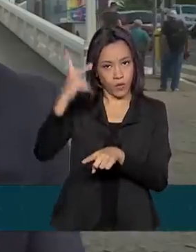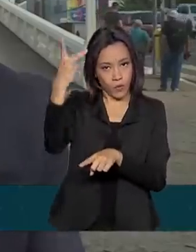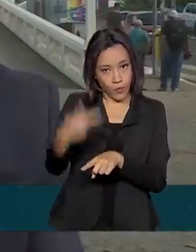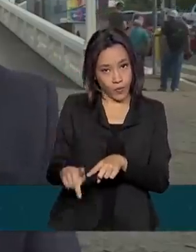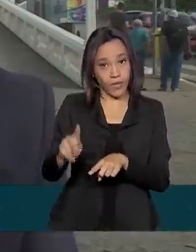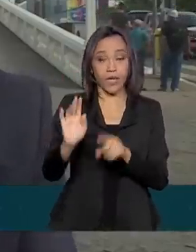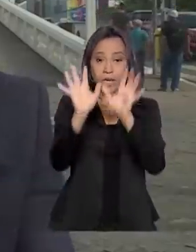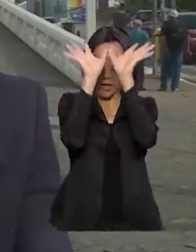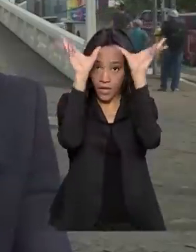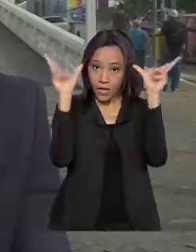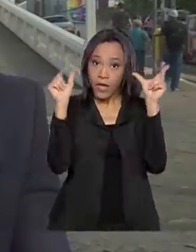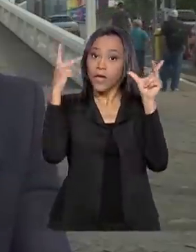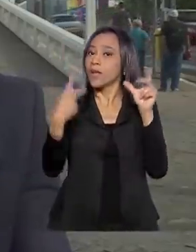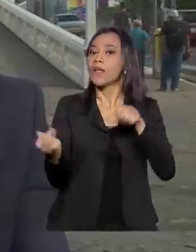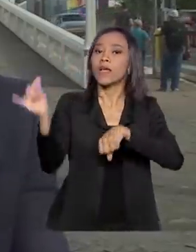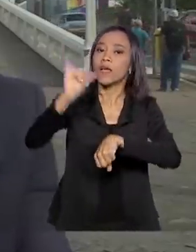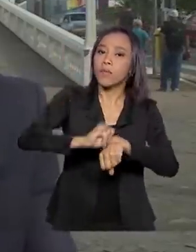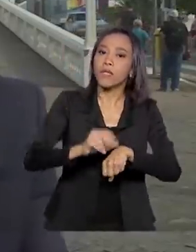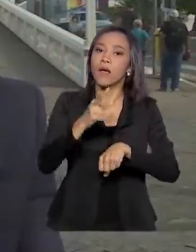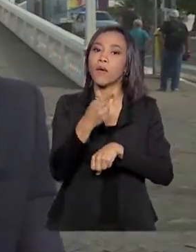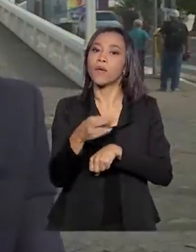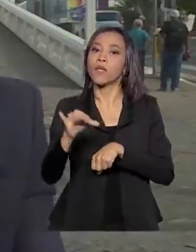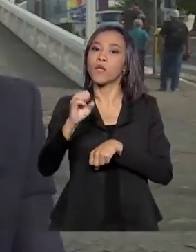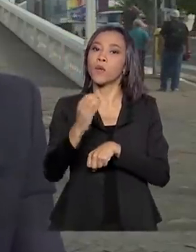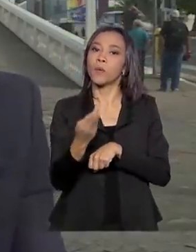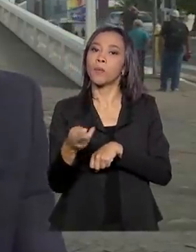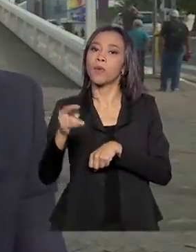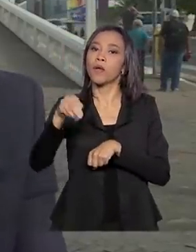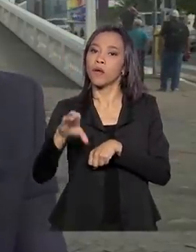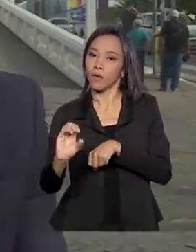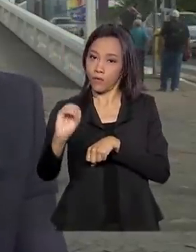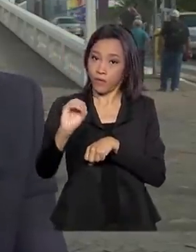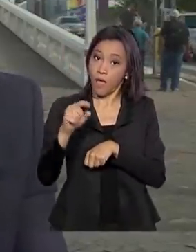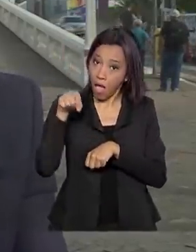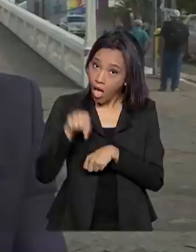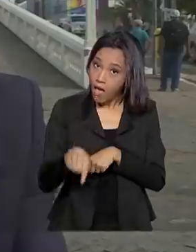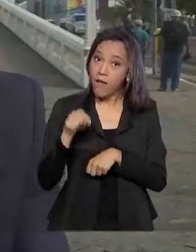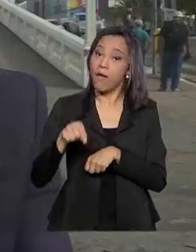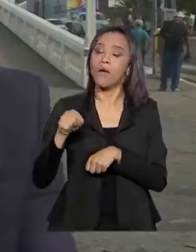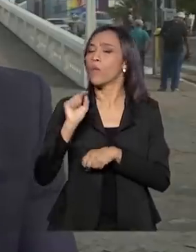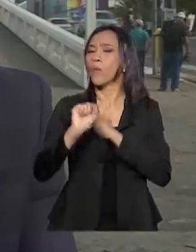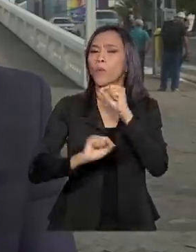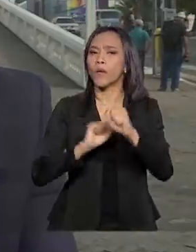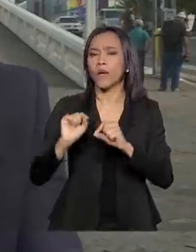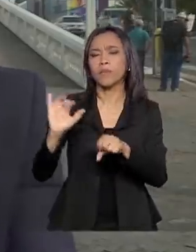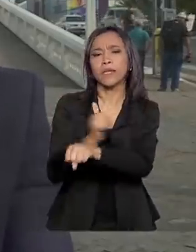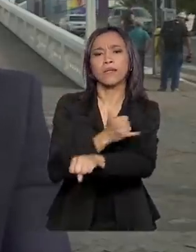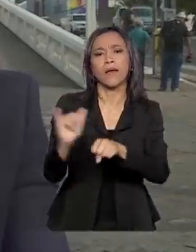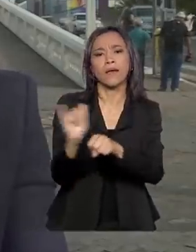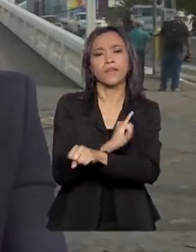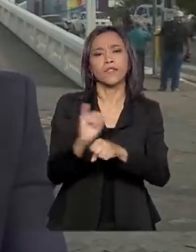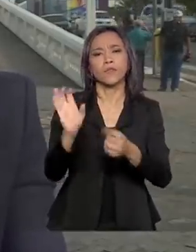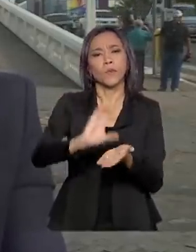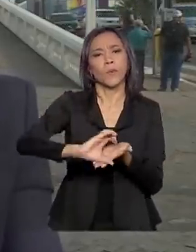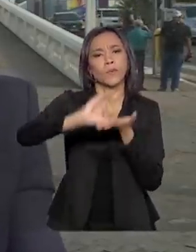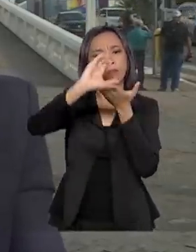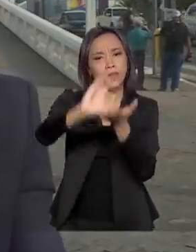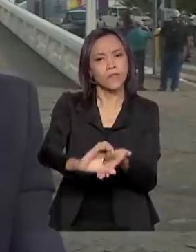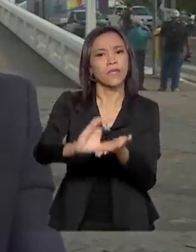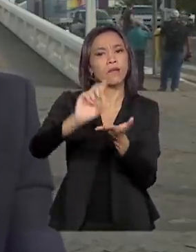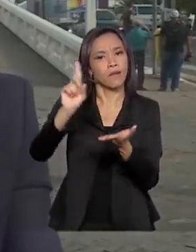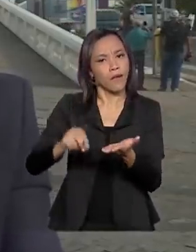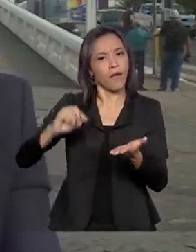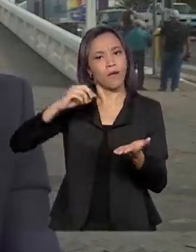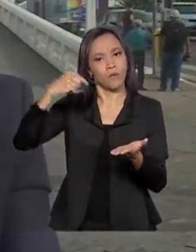Palácio do Governo, em Rio Branco. Essa reunião faz parte das ações do Conselho da Amazônia Legal, que é presidido por